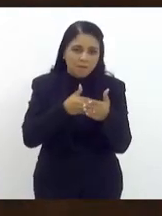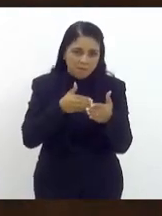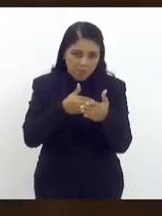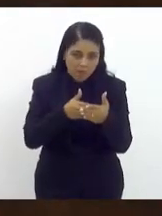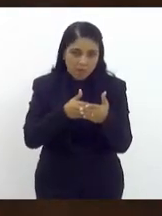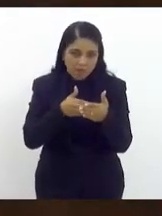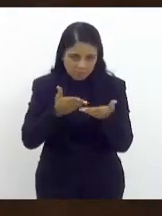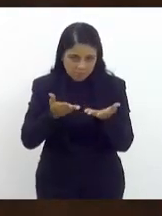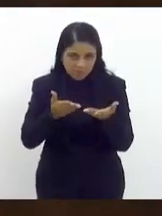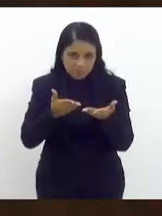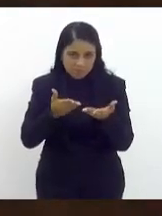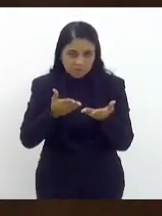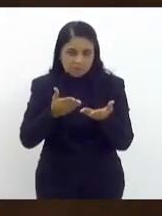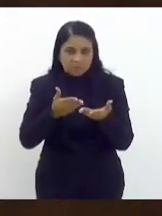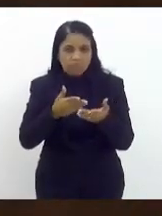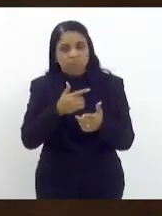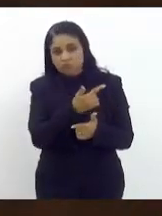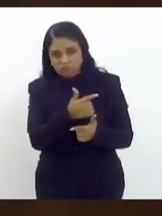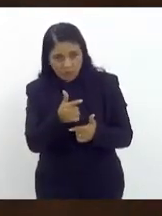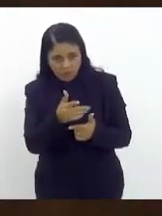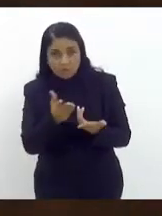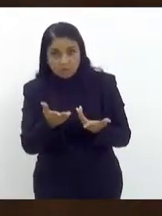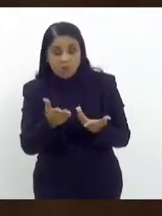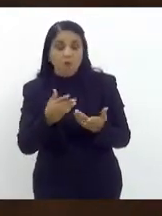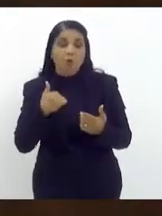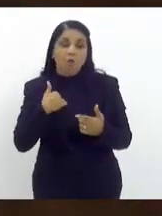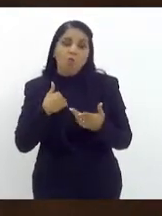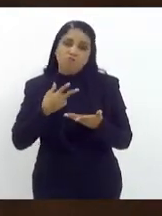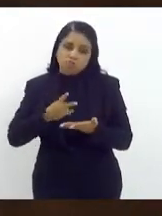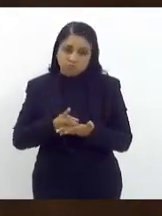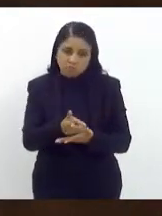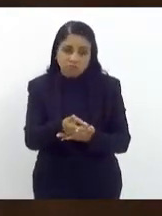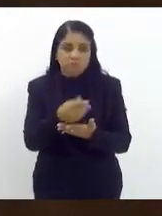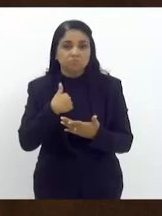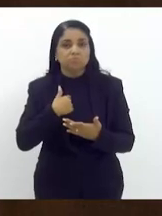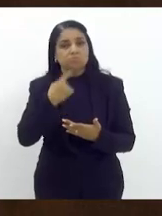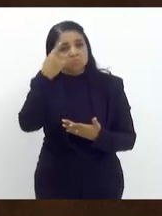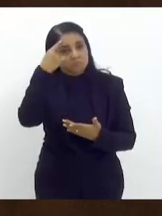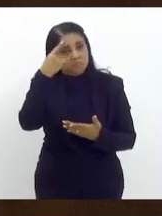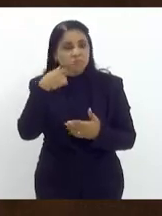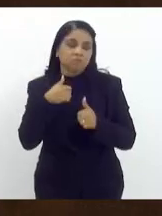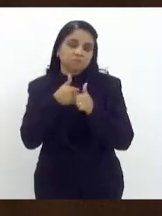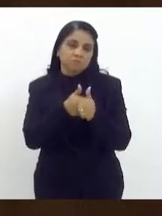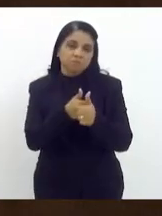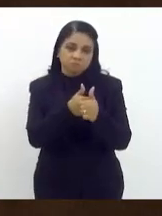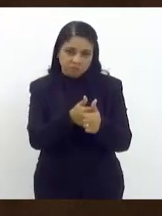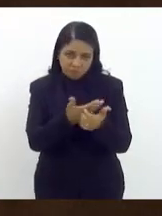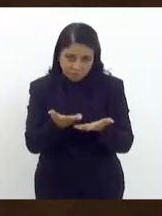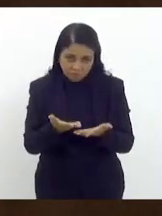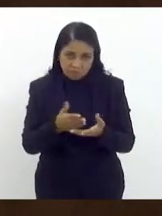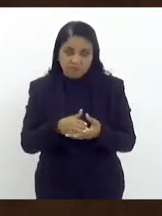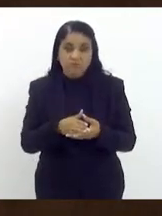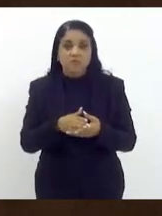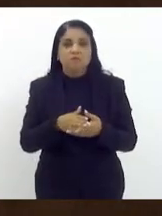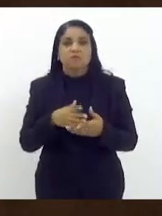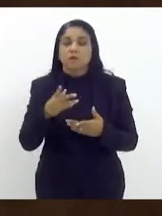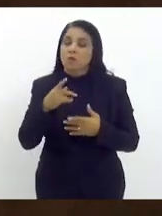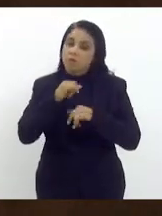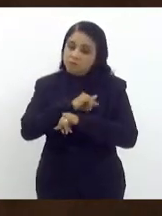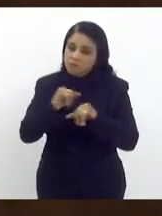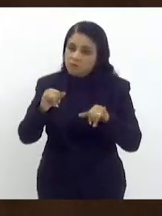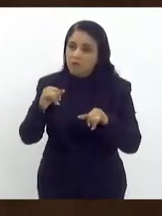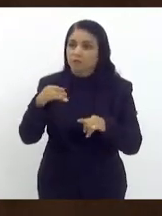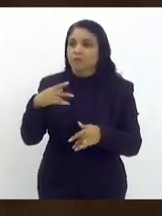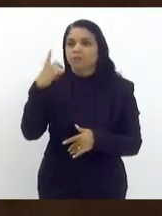continuarei seguindo do meu princípio por isso deputado Ottonio de Paula Pai declaro que votei